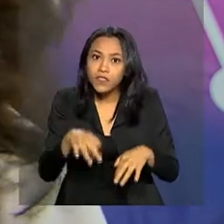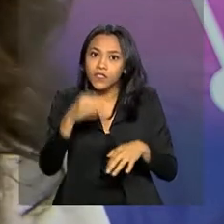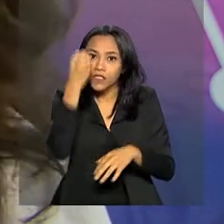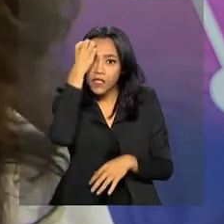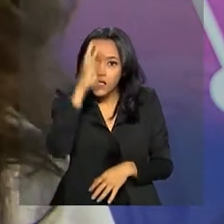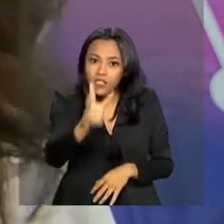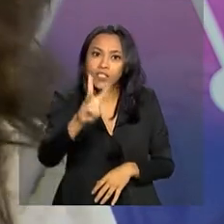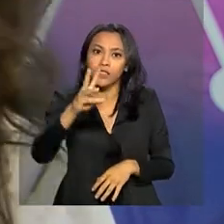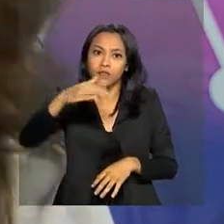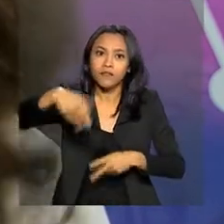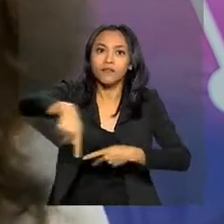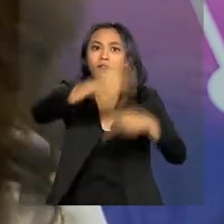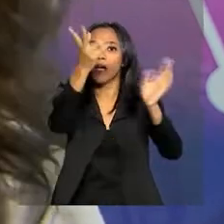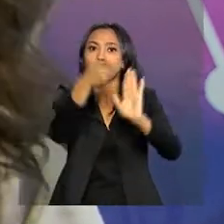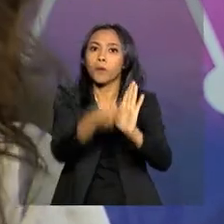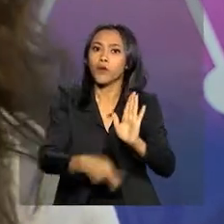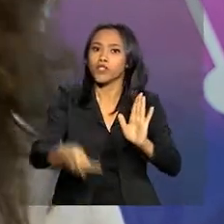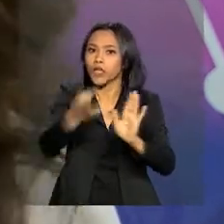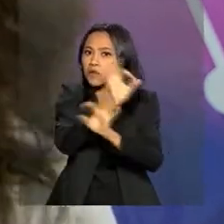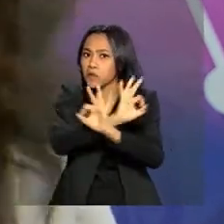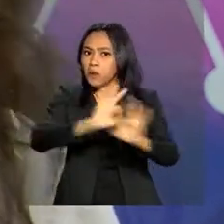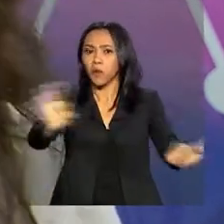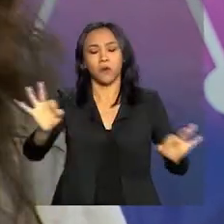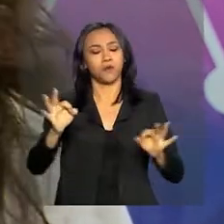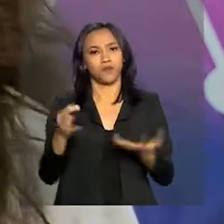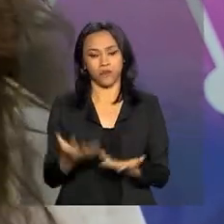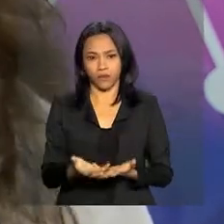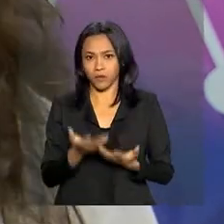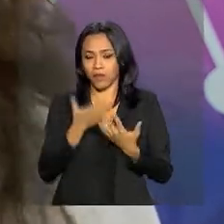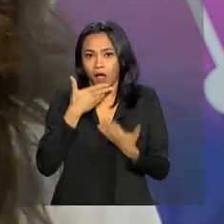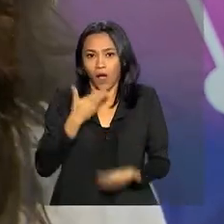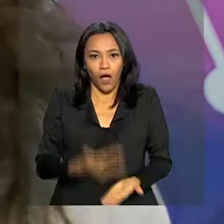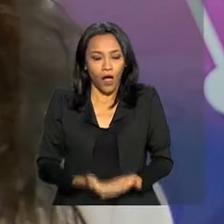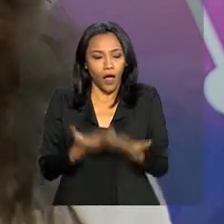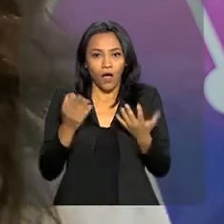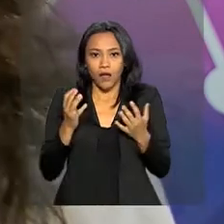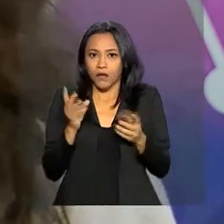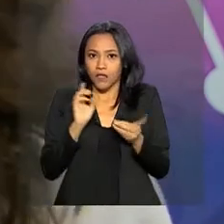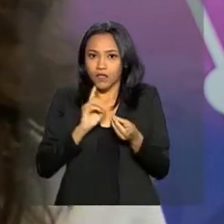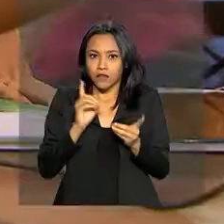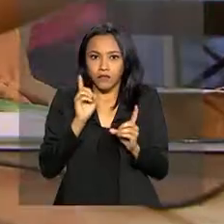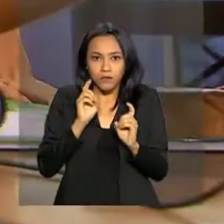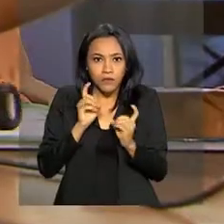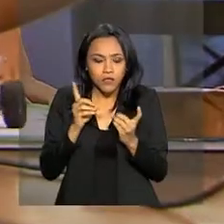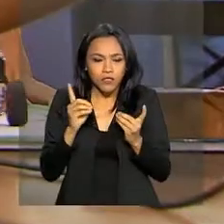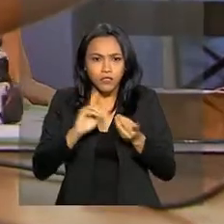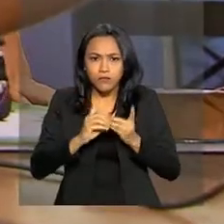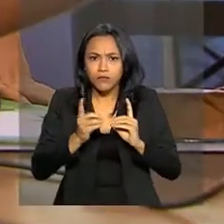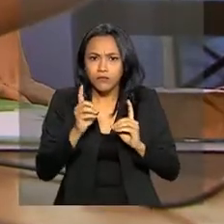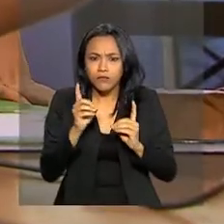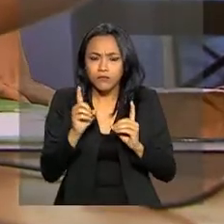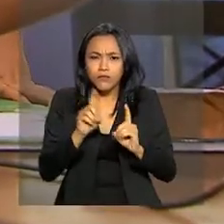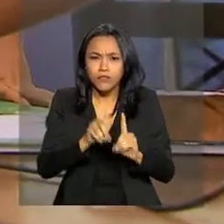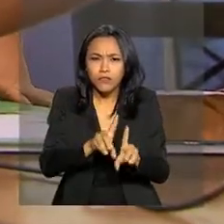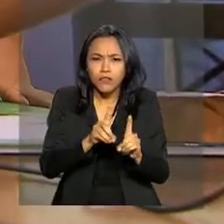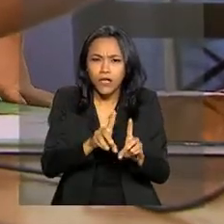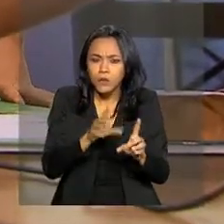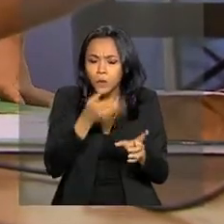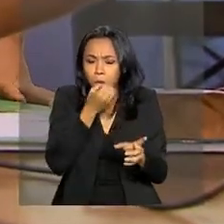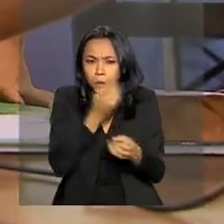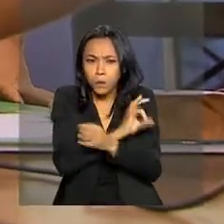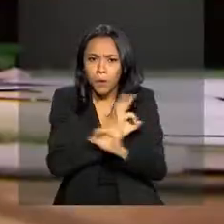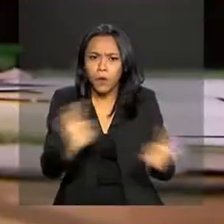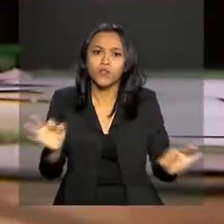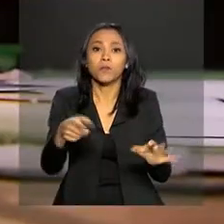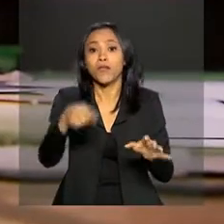dias com projetos inovadores, surpreendentes, didaticamente atrativos. Para chegar aqui, elas tiveram que